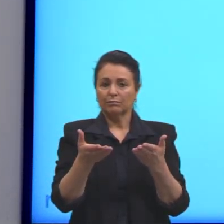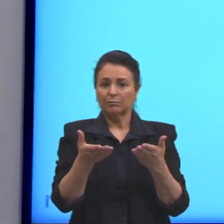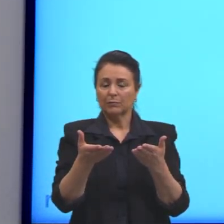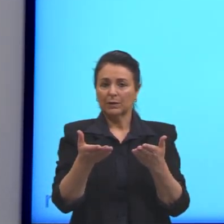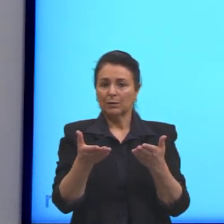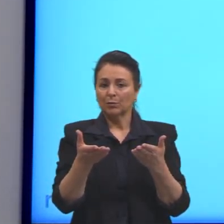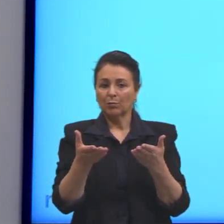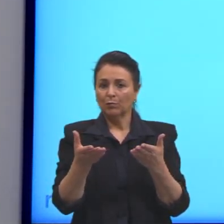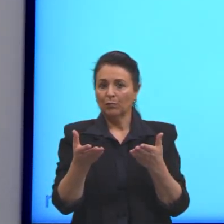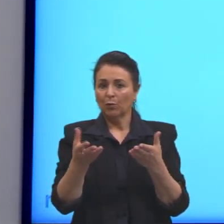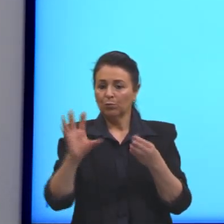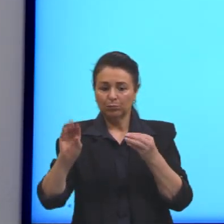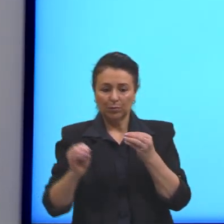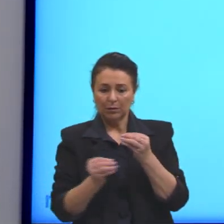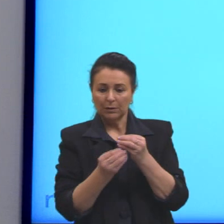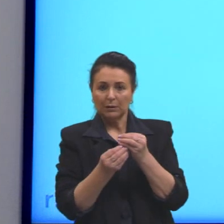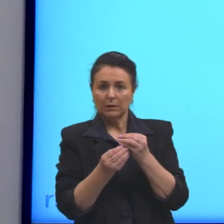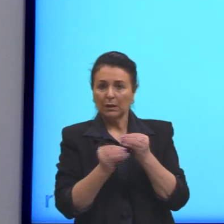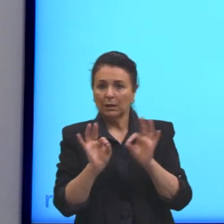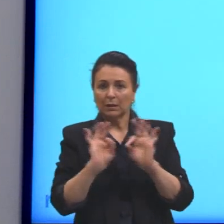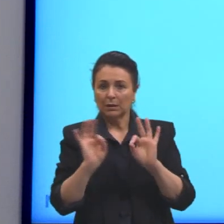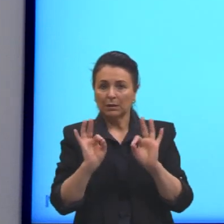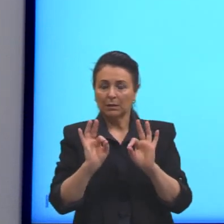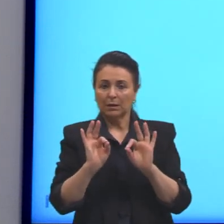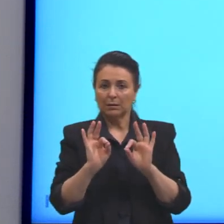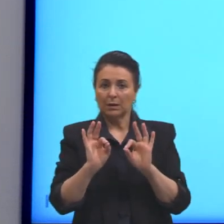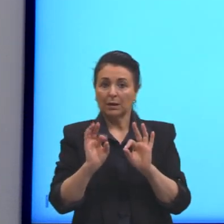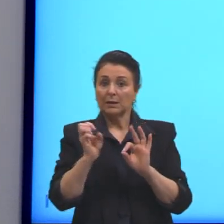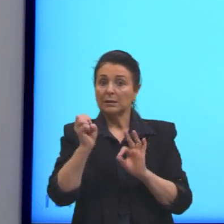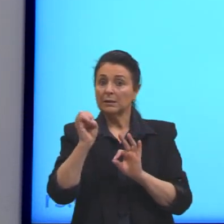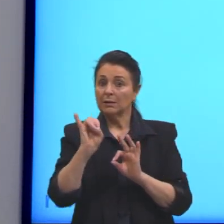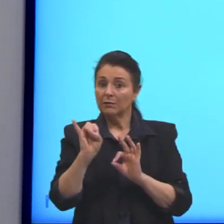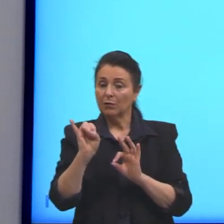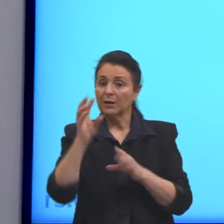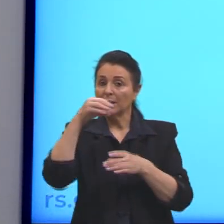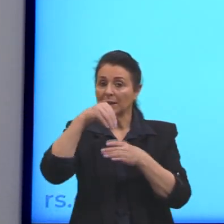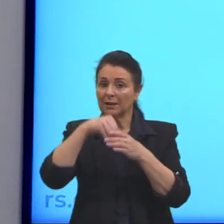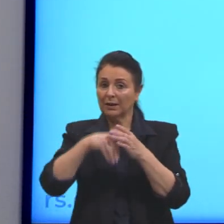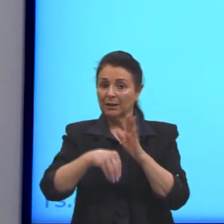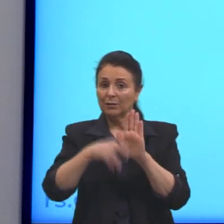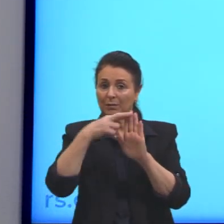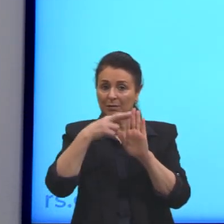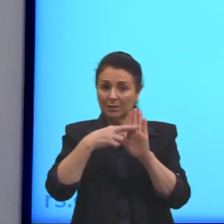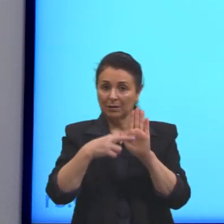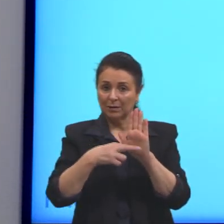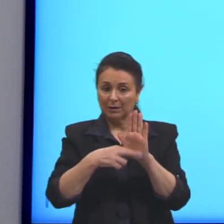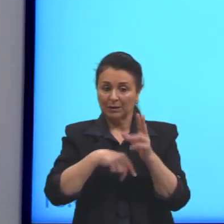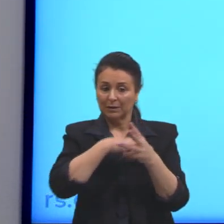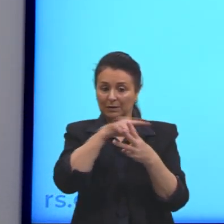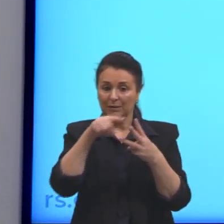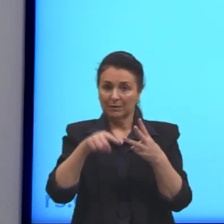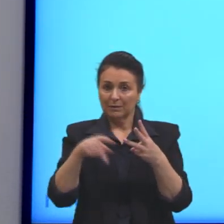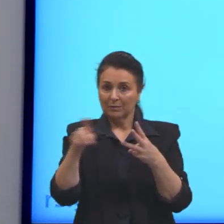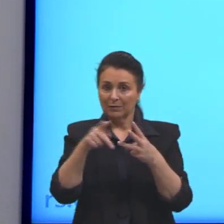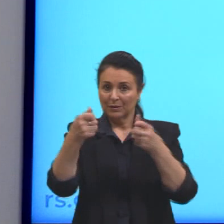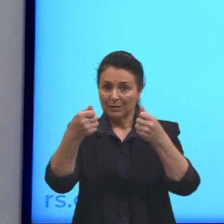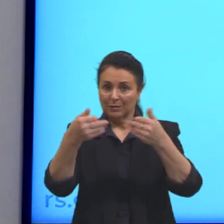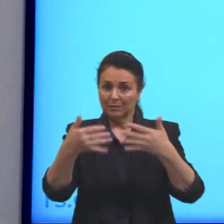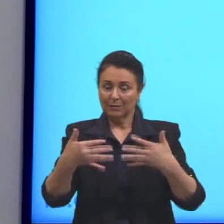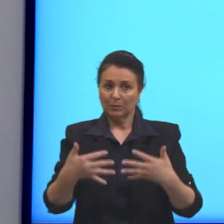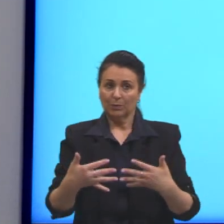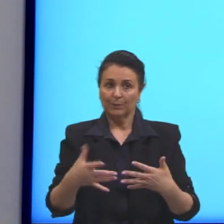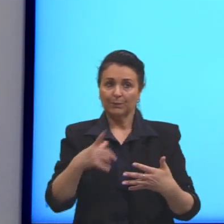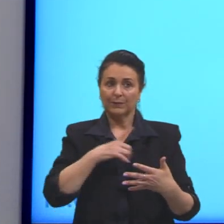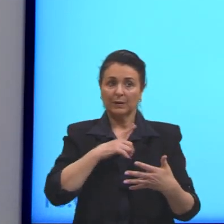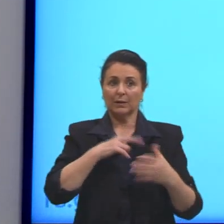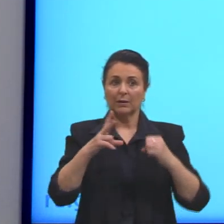acrescento nada. Eu vou acrescentar apenas se for dentro dessas três aqui. Se eu tiver